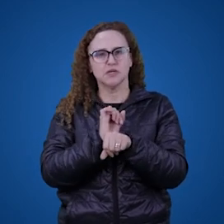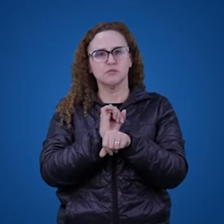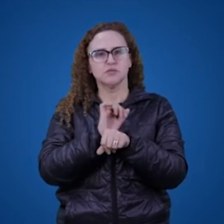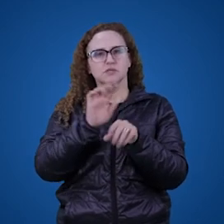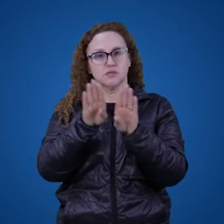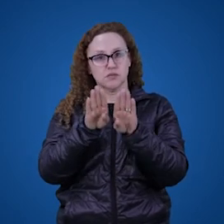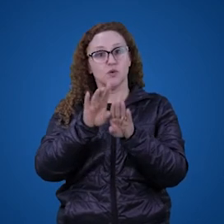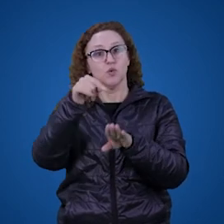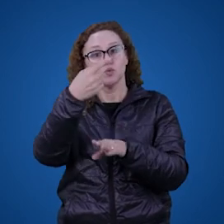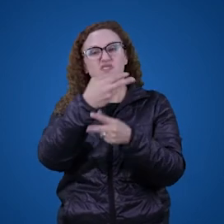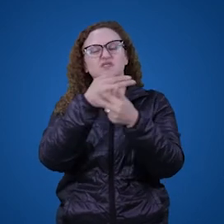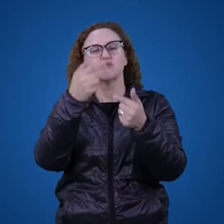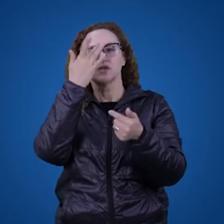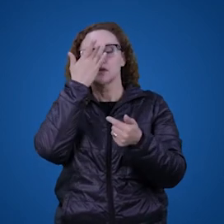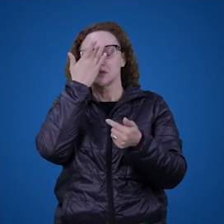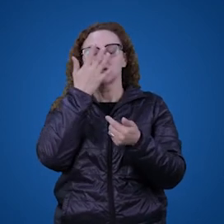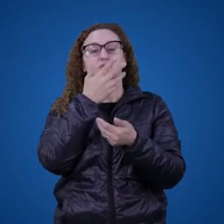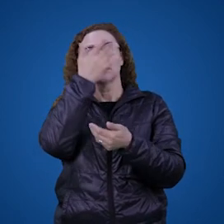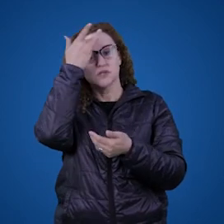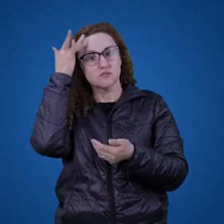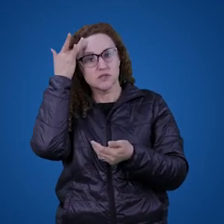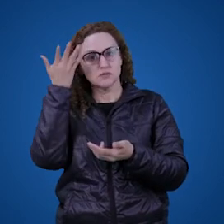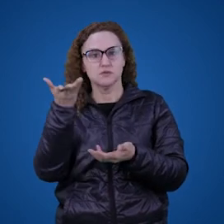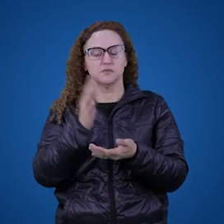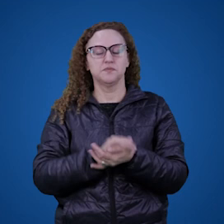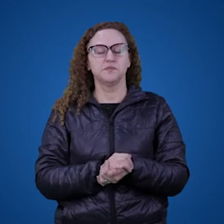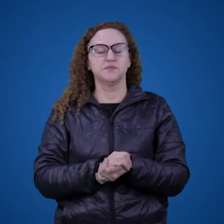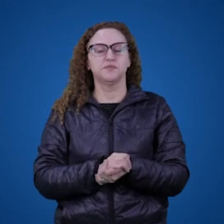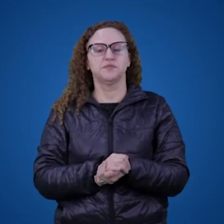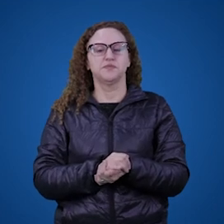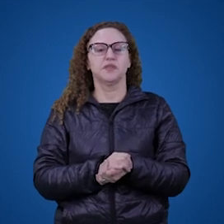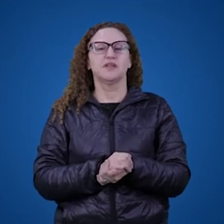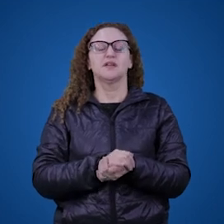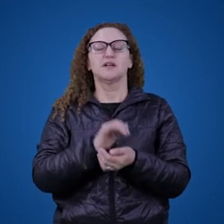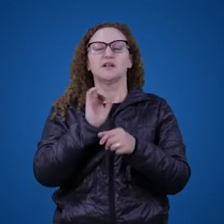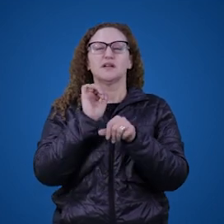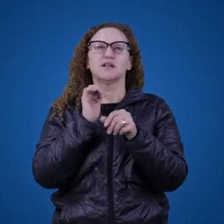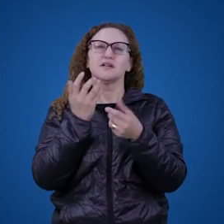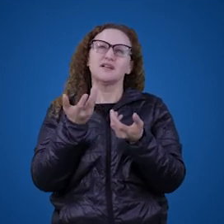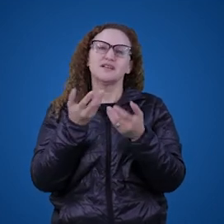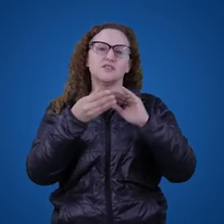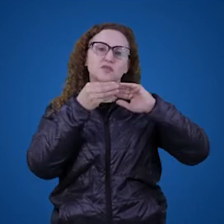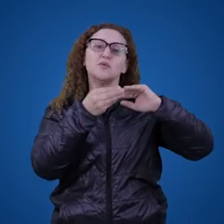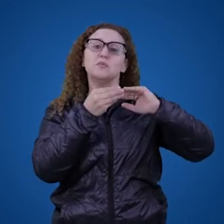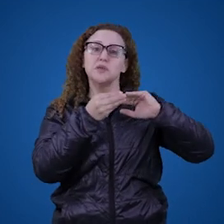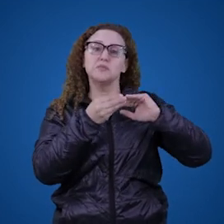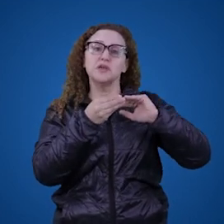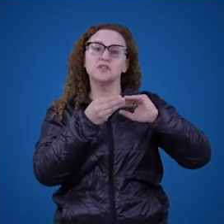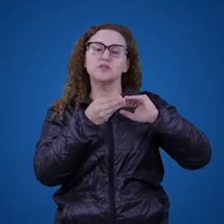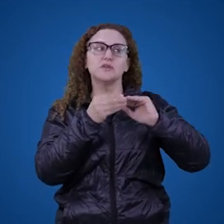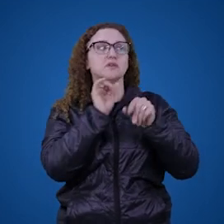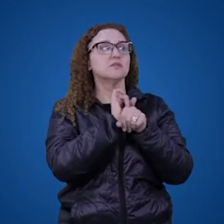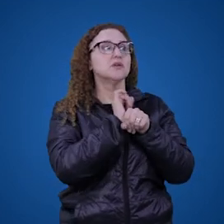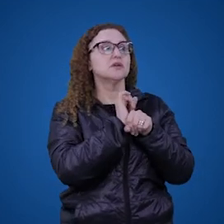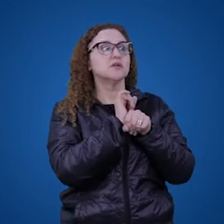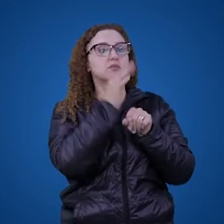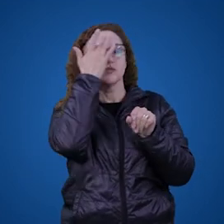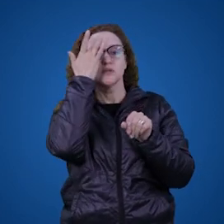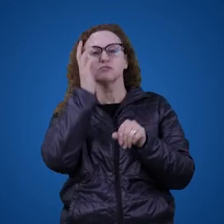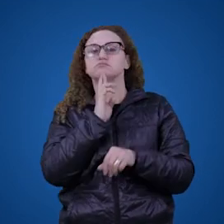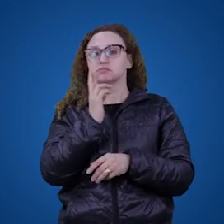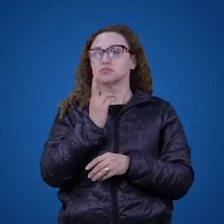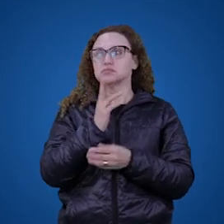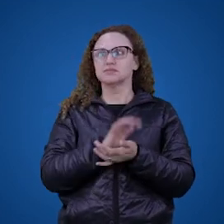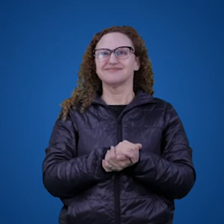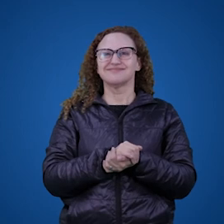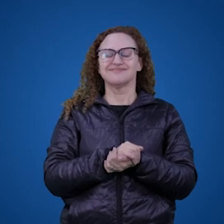coisas das pessoas. Por exemplo, a gente espera, pelo menos, das pessoas educadas, é claro, um cumprimento em retorno, ou seja, um